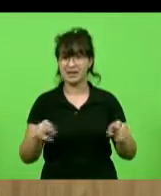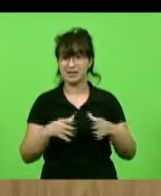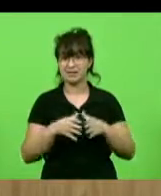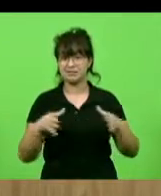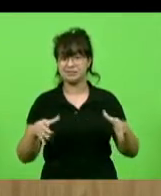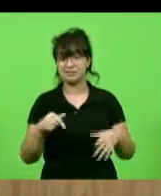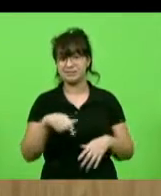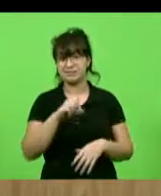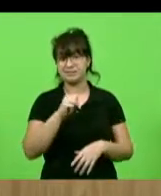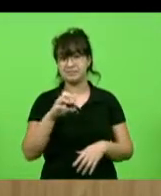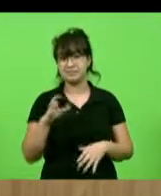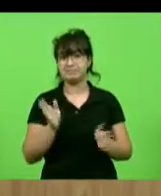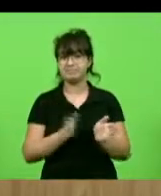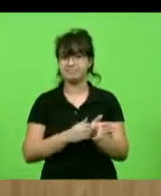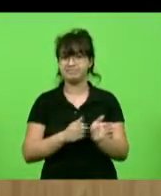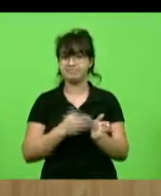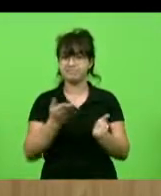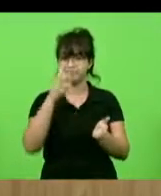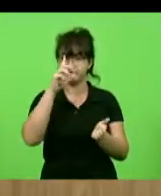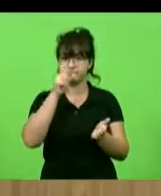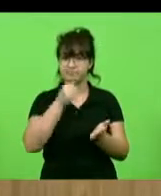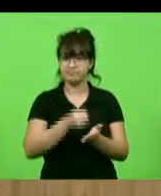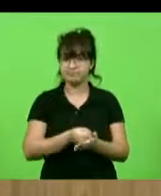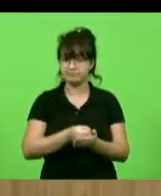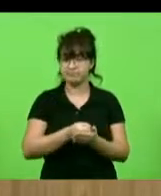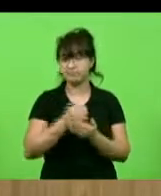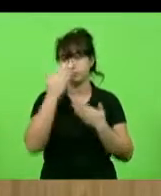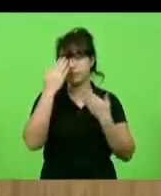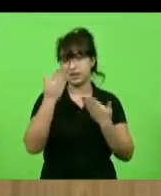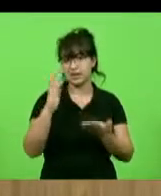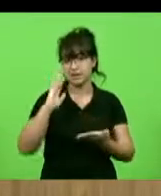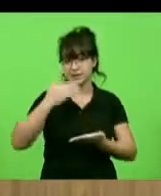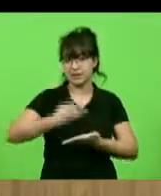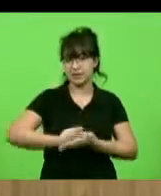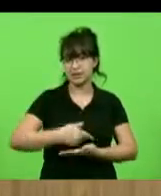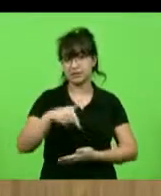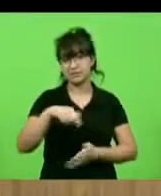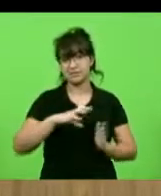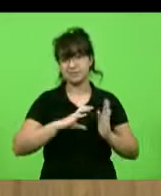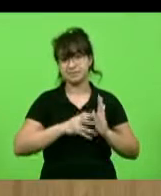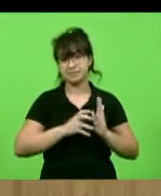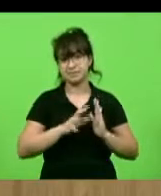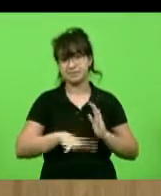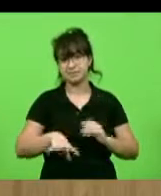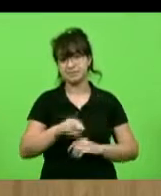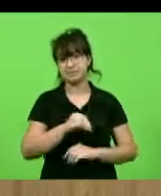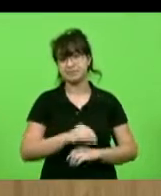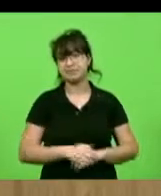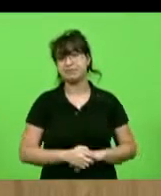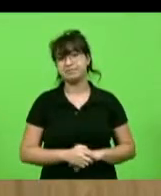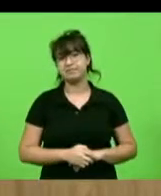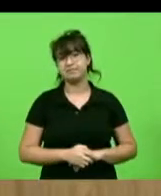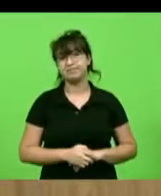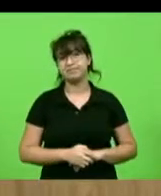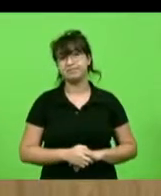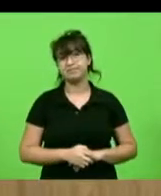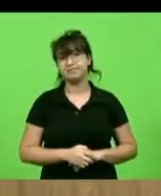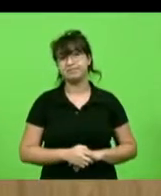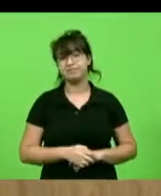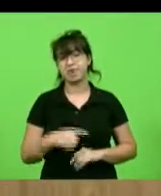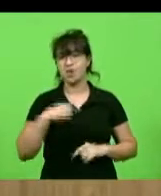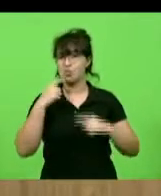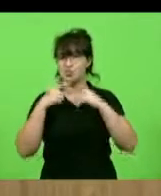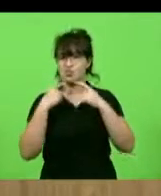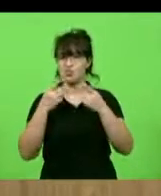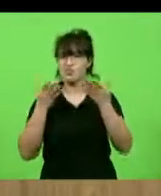Parabéns pela decisão. Muito obrigado por acreditar no nosso partido. Eu não tenho a menor dúvida. Será o nosso governador. E também não tenho a menor